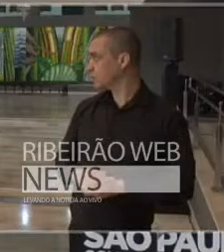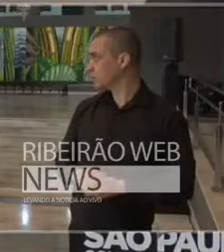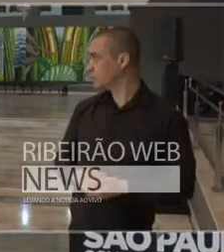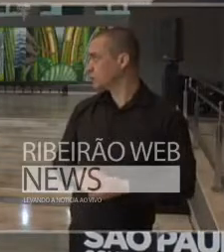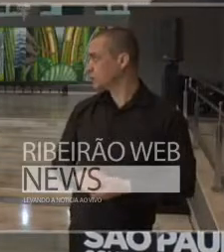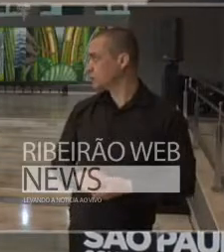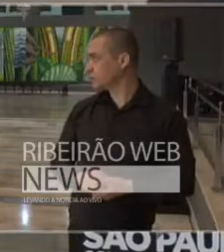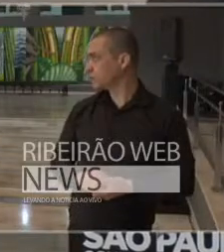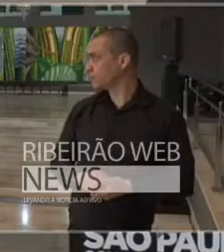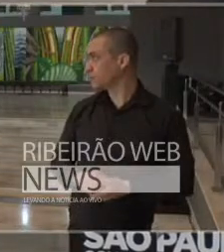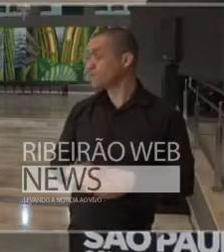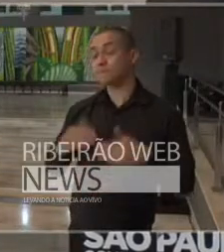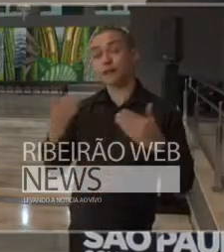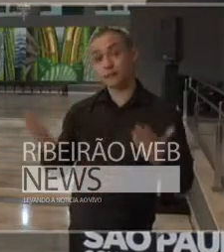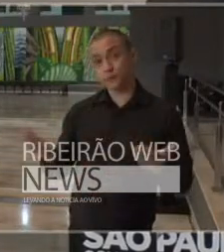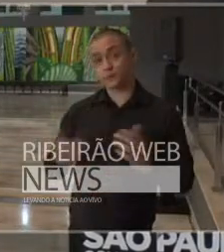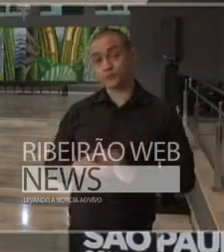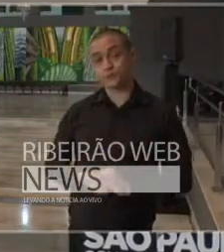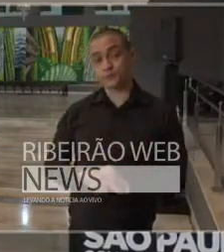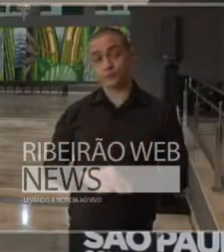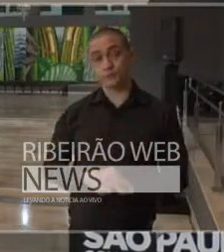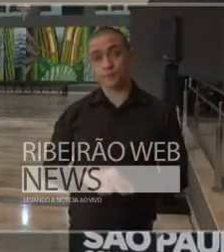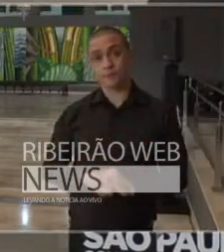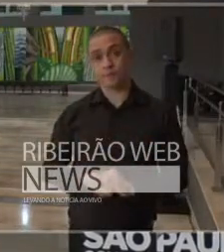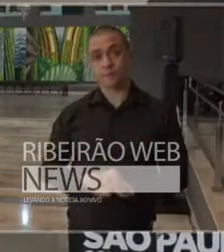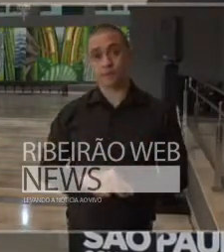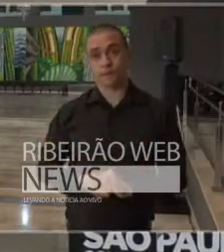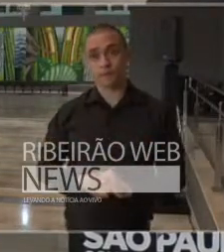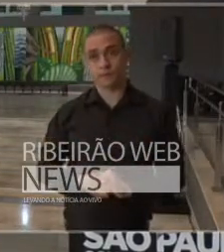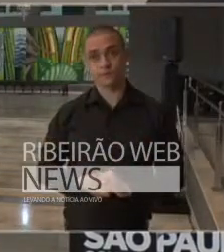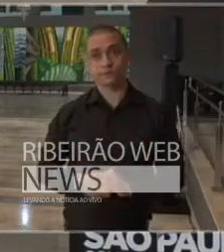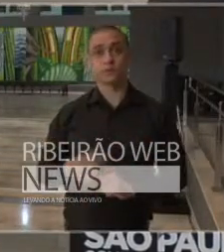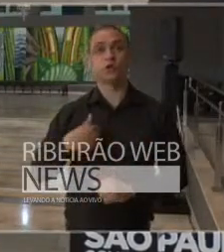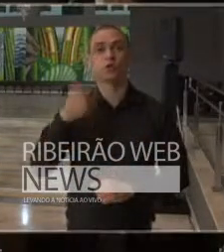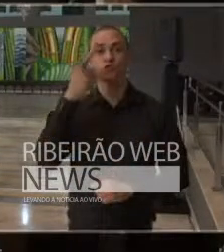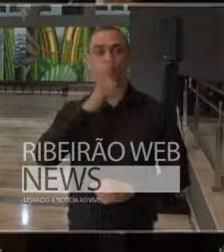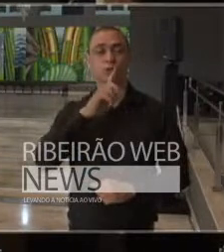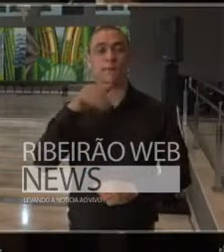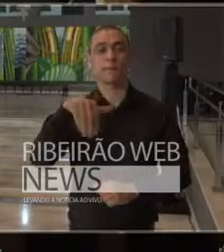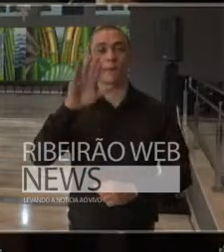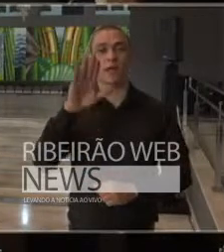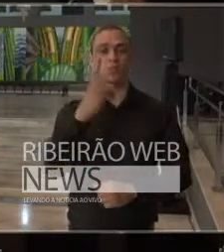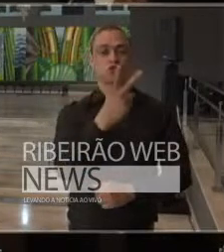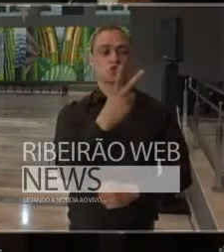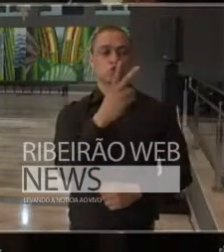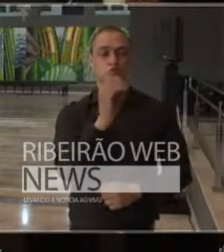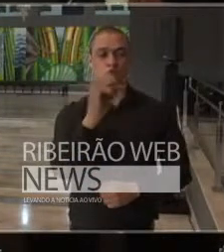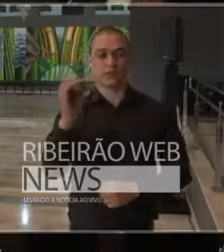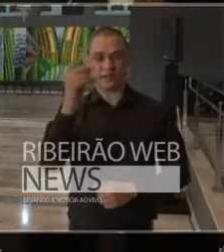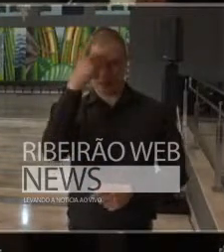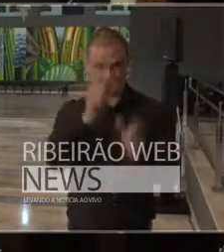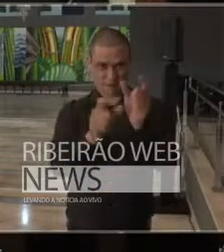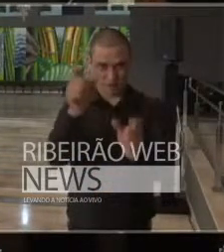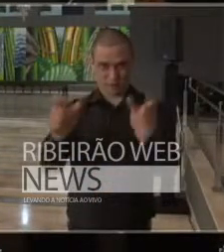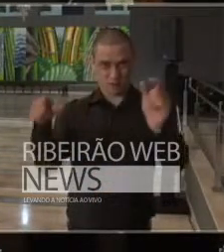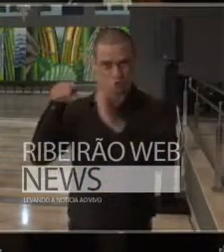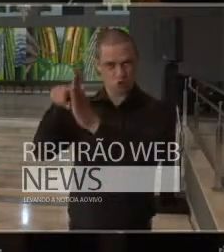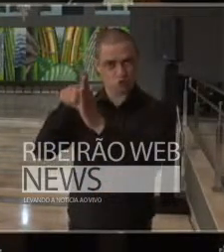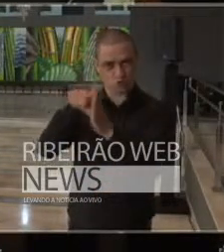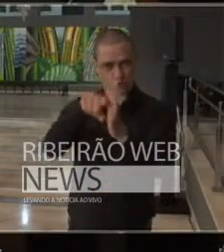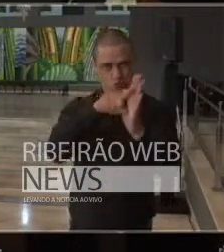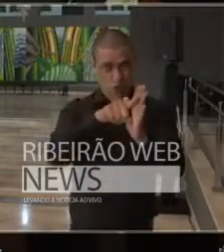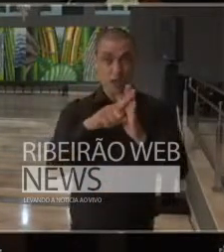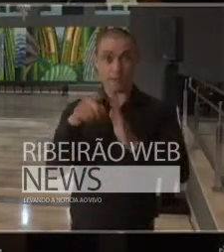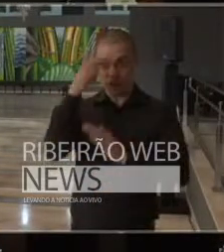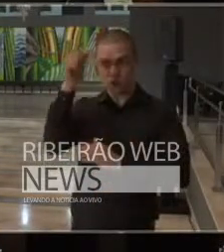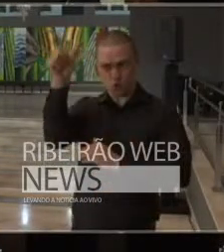Nós contamos com mais de 200 pesquisadores, nós fomos chamando